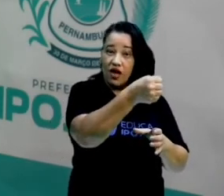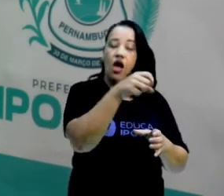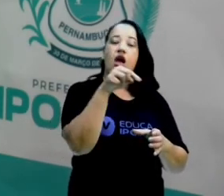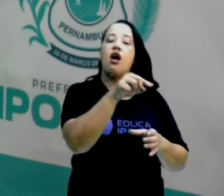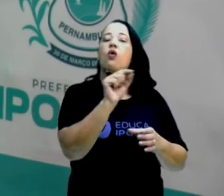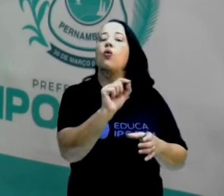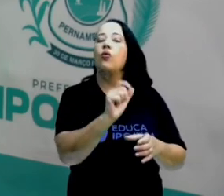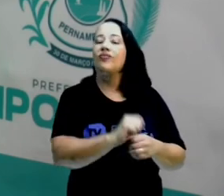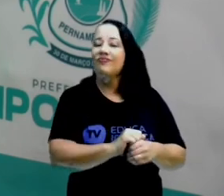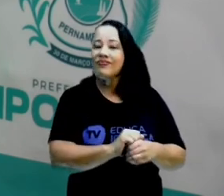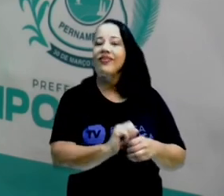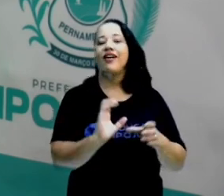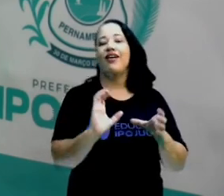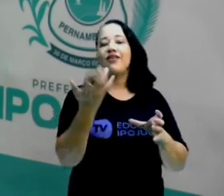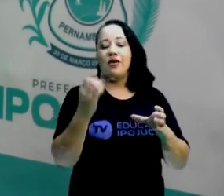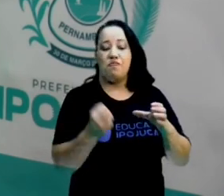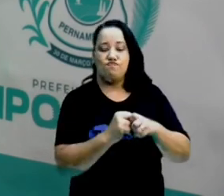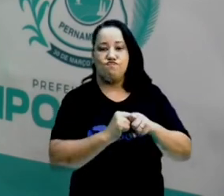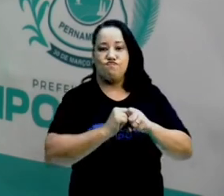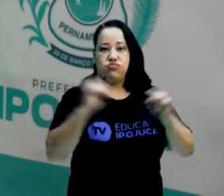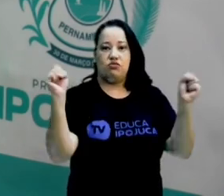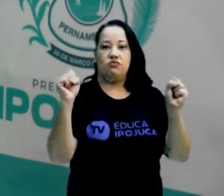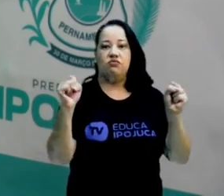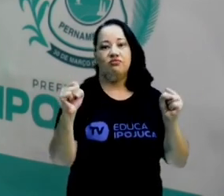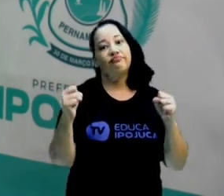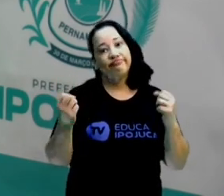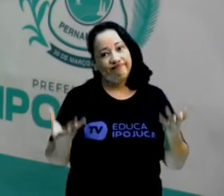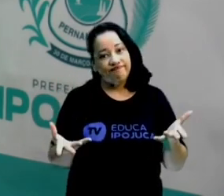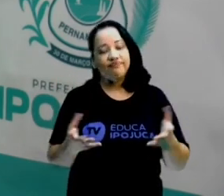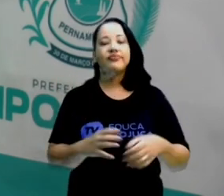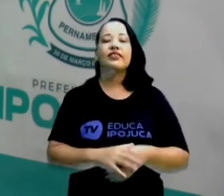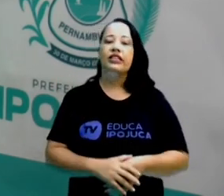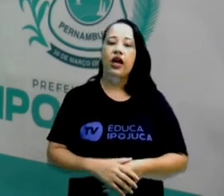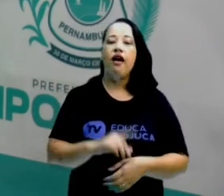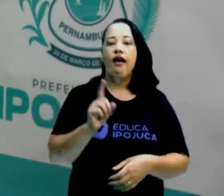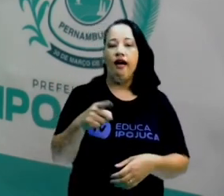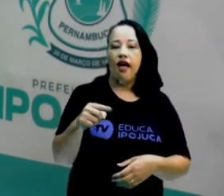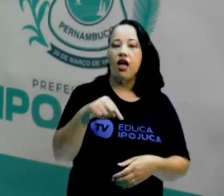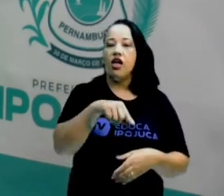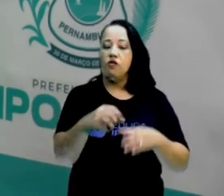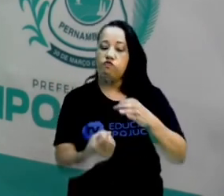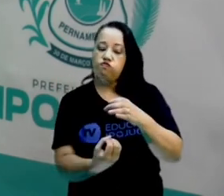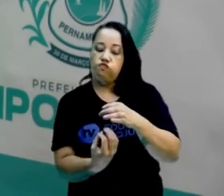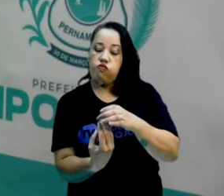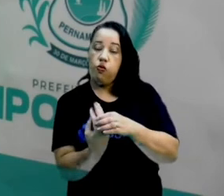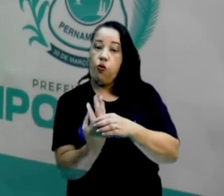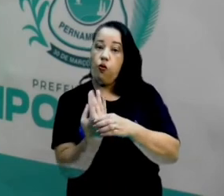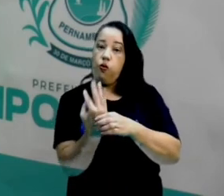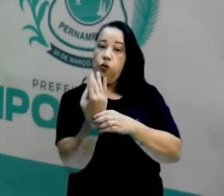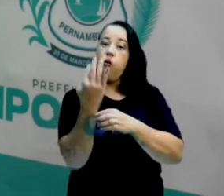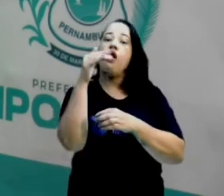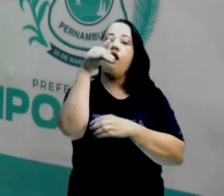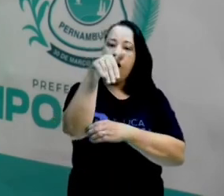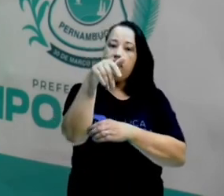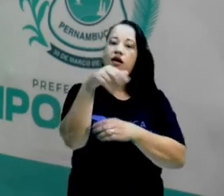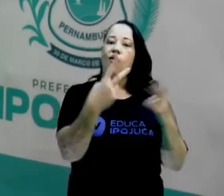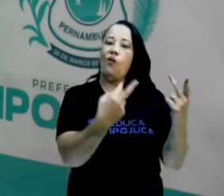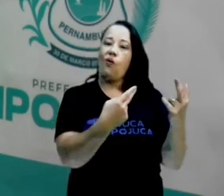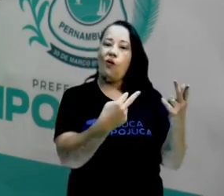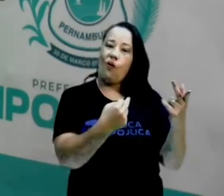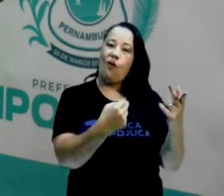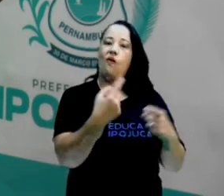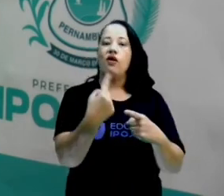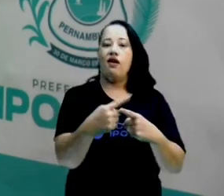com a panela? Ela vai explodir. Então, os vulcões funcionam como essa válvula de pressão do nosso